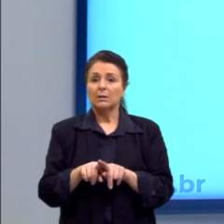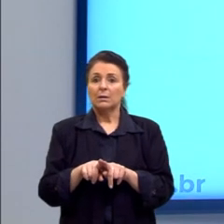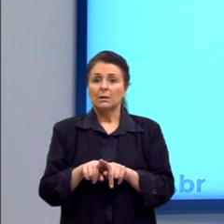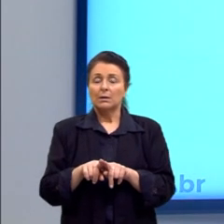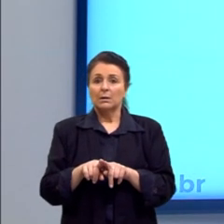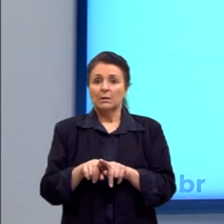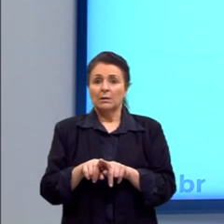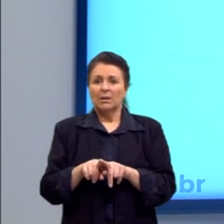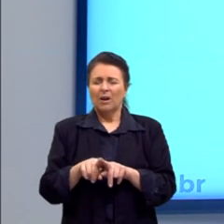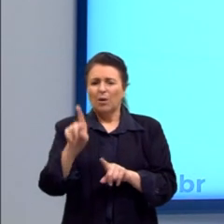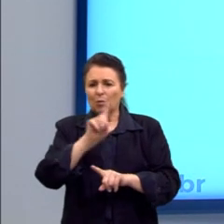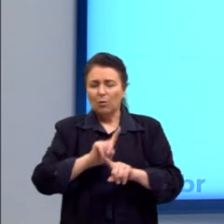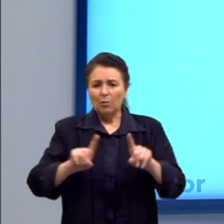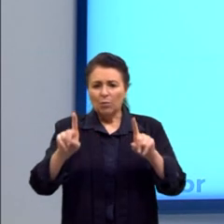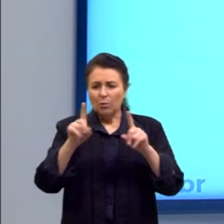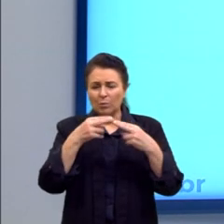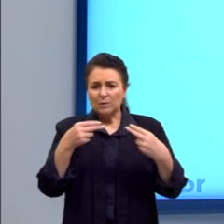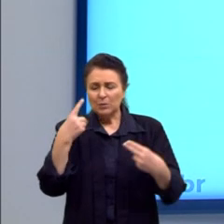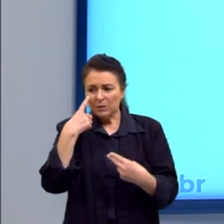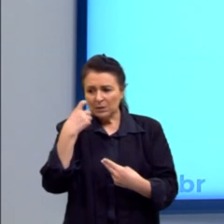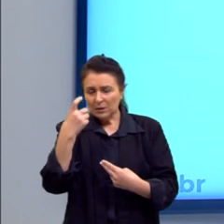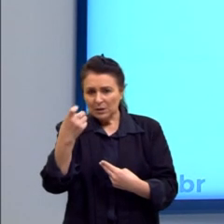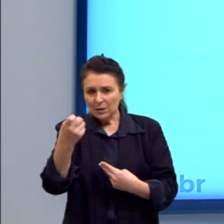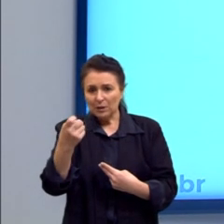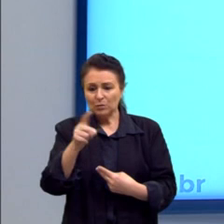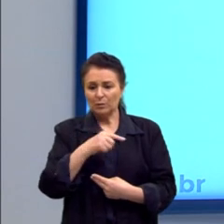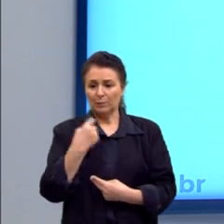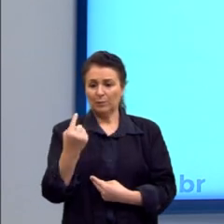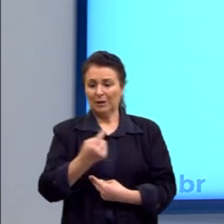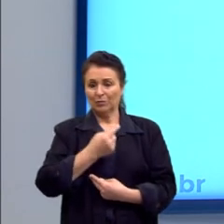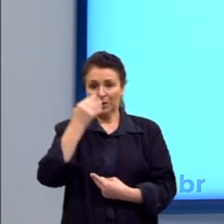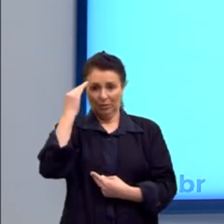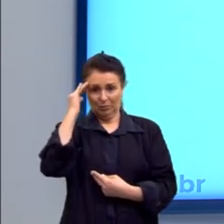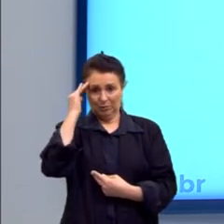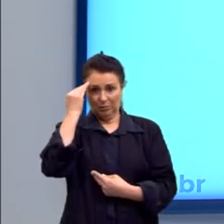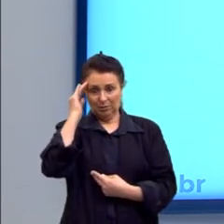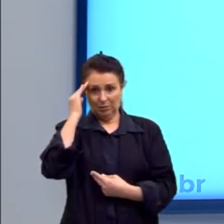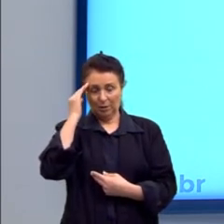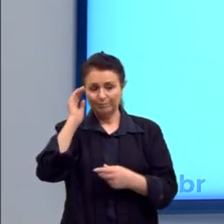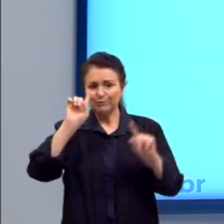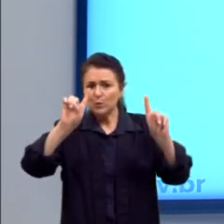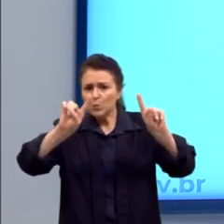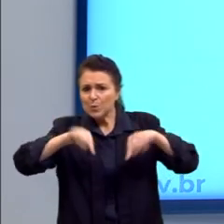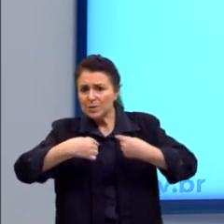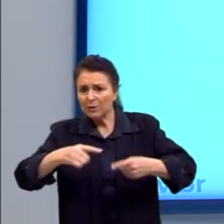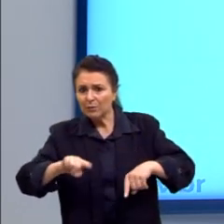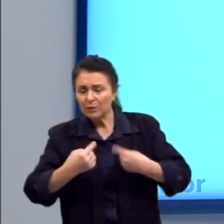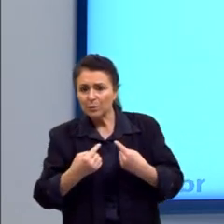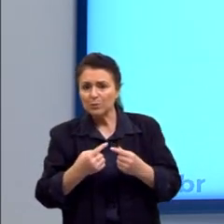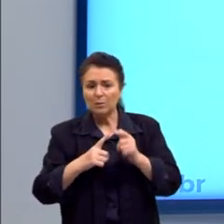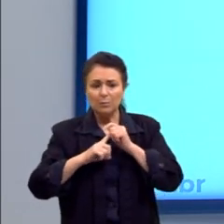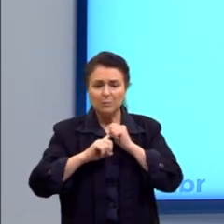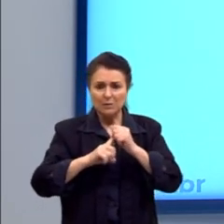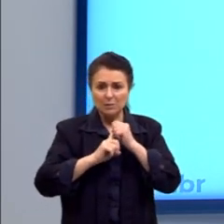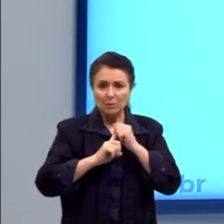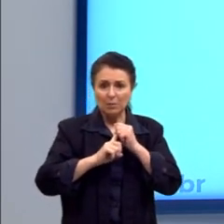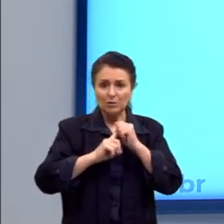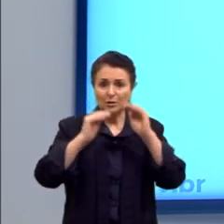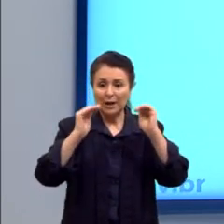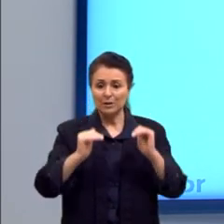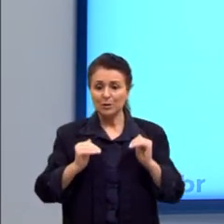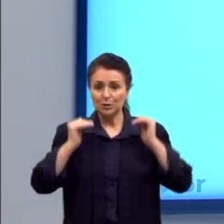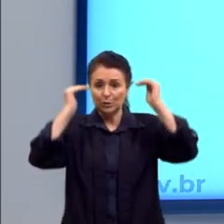turma, algumas coisas interessantes para nós entendermos também, né? Os desafios, principalmente na questão da soberania.